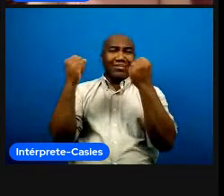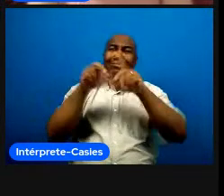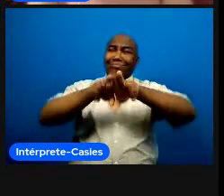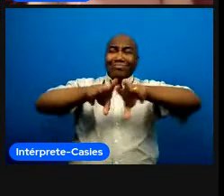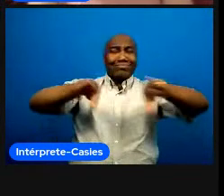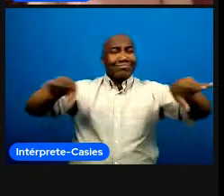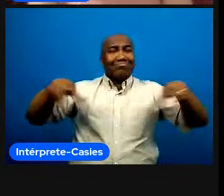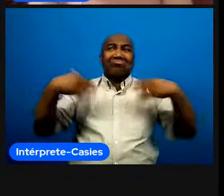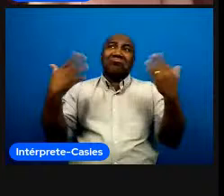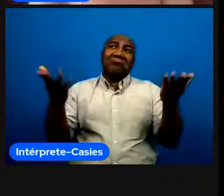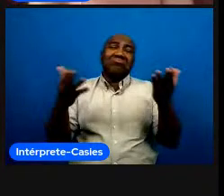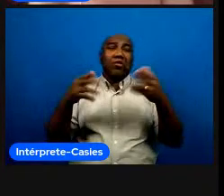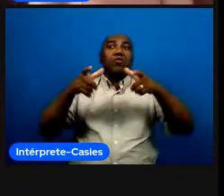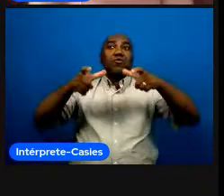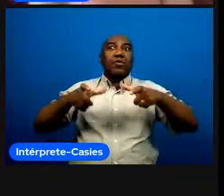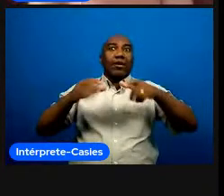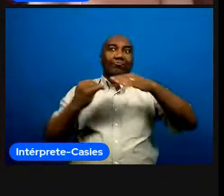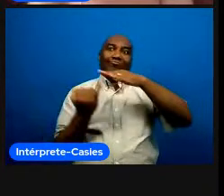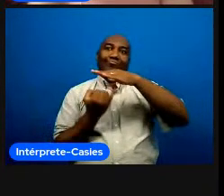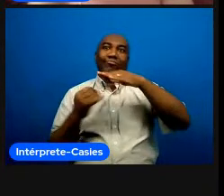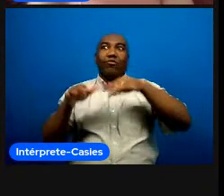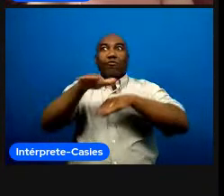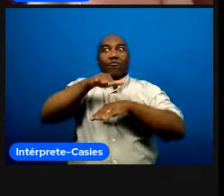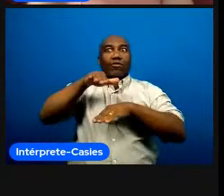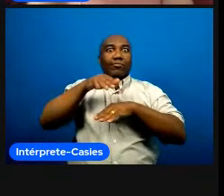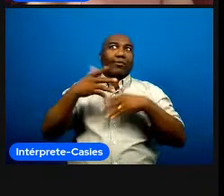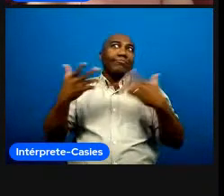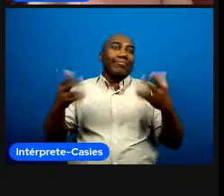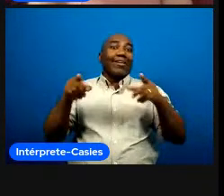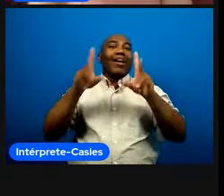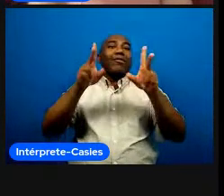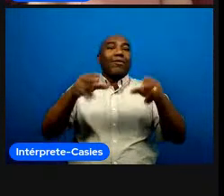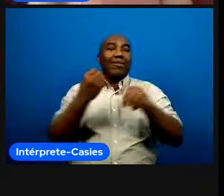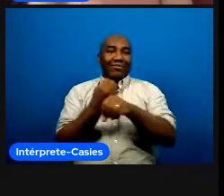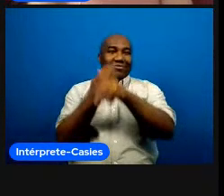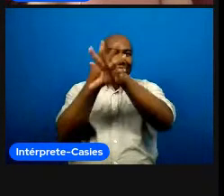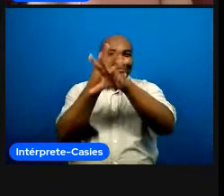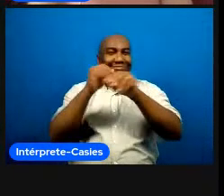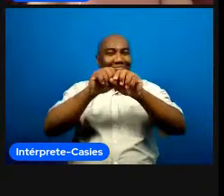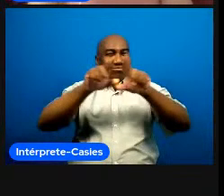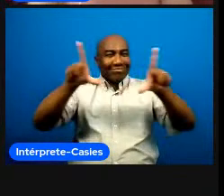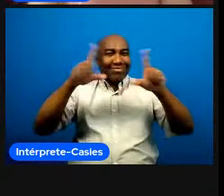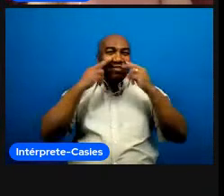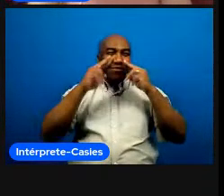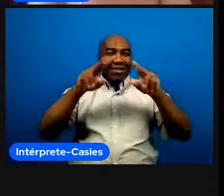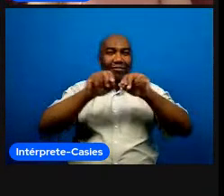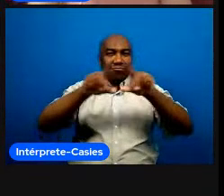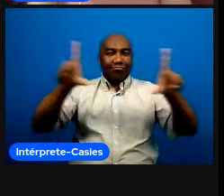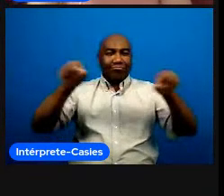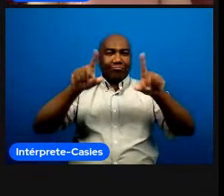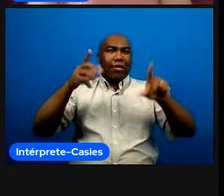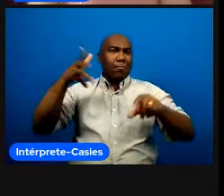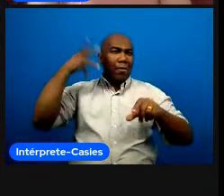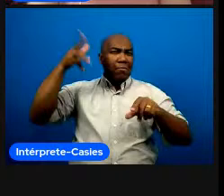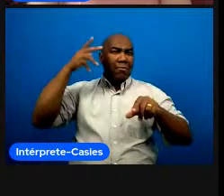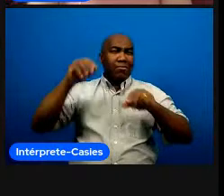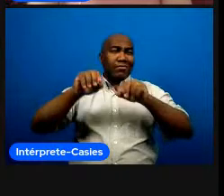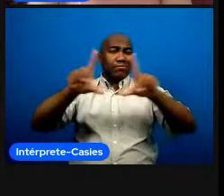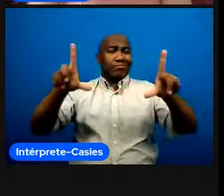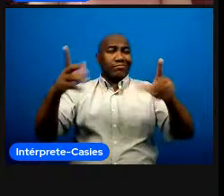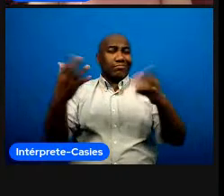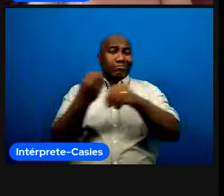ambiente não formal como a gente tá hoje né a gente tá aqui num evento que foi desenhado como um processo de